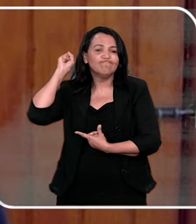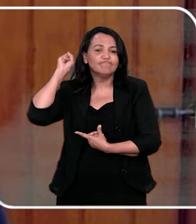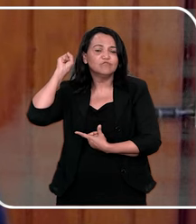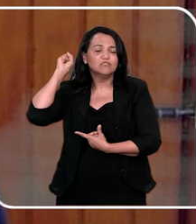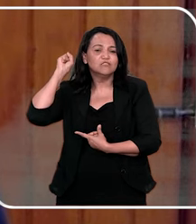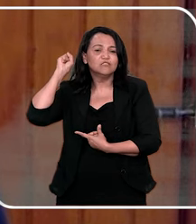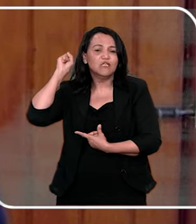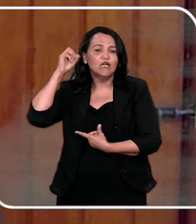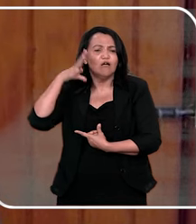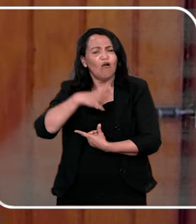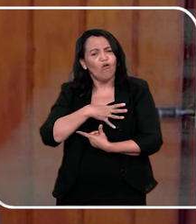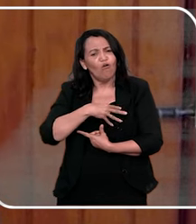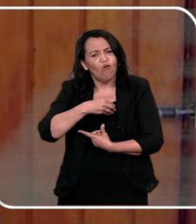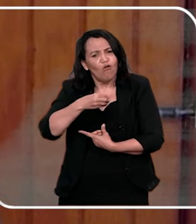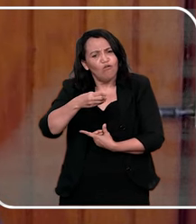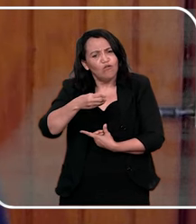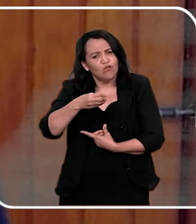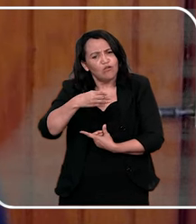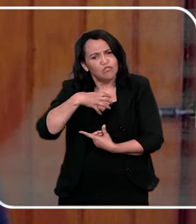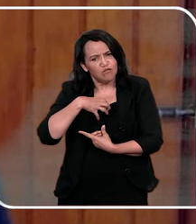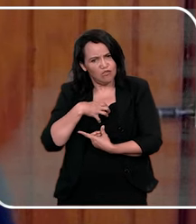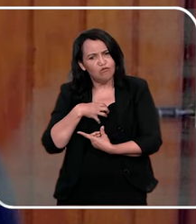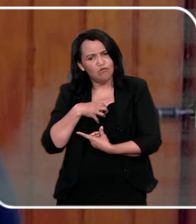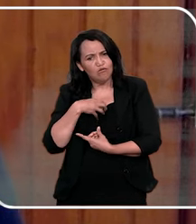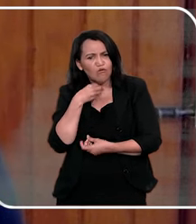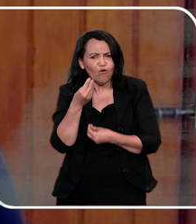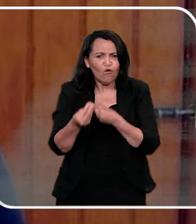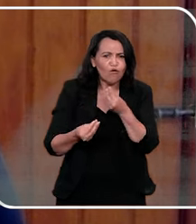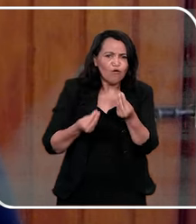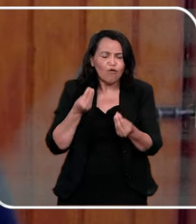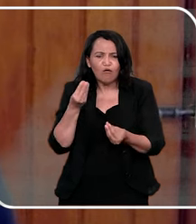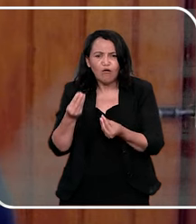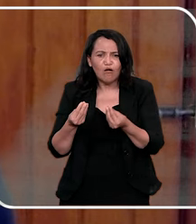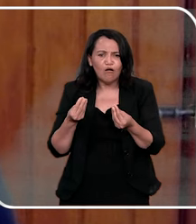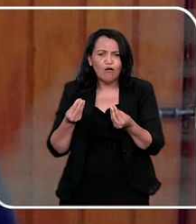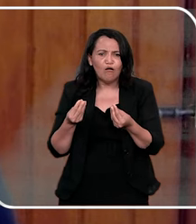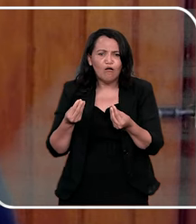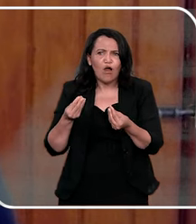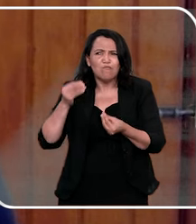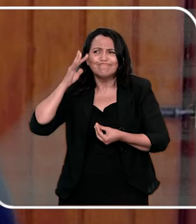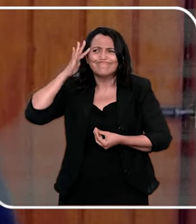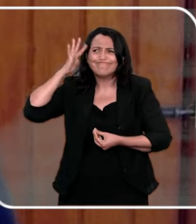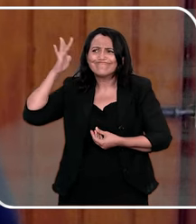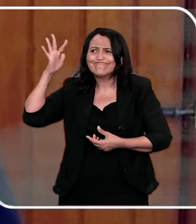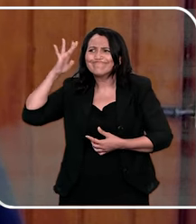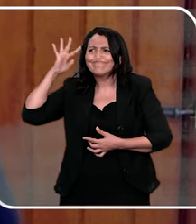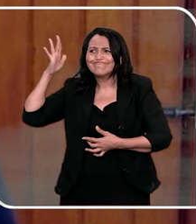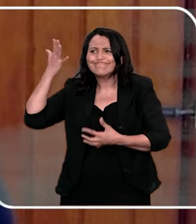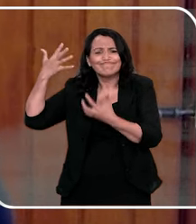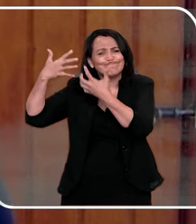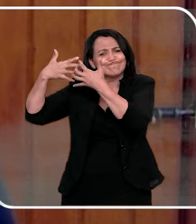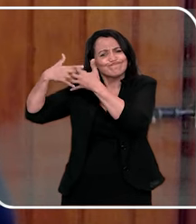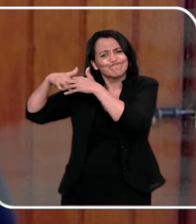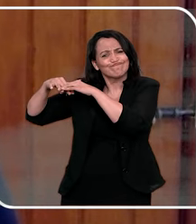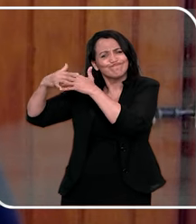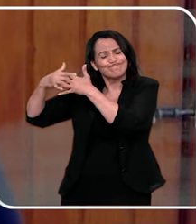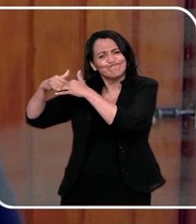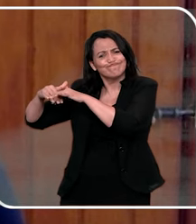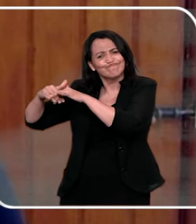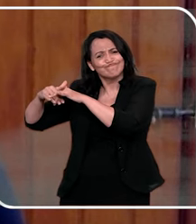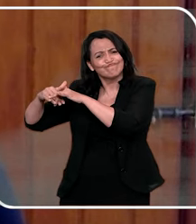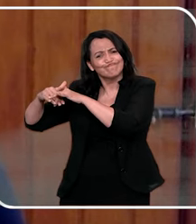cara de, de só escutar, ah, filha, como você se sentiu? É, só fazer aqueles